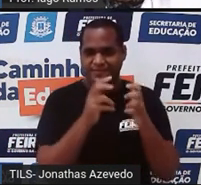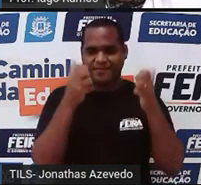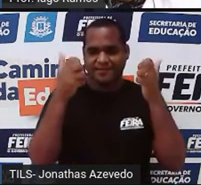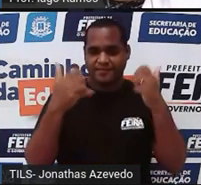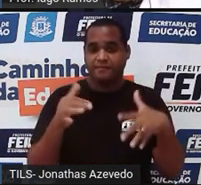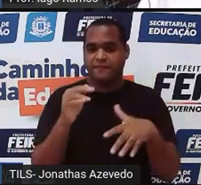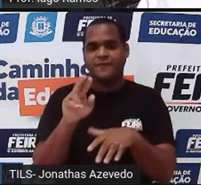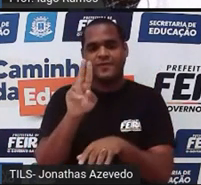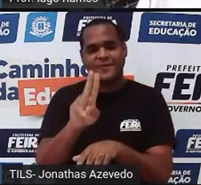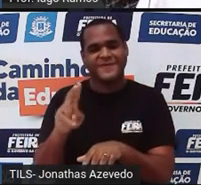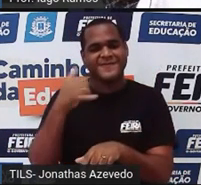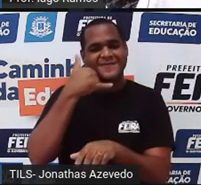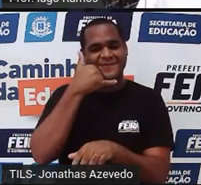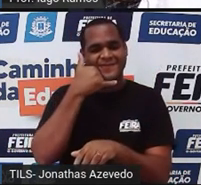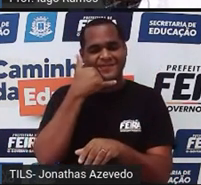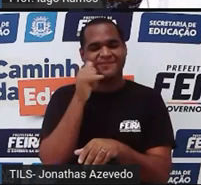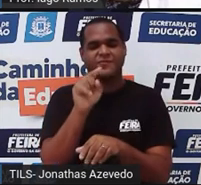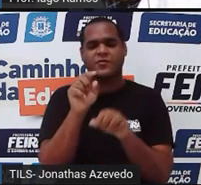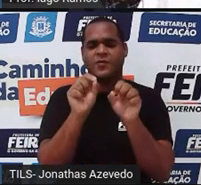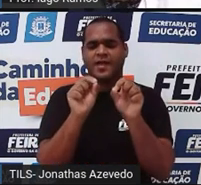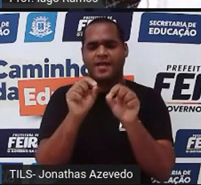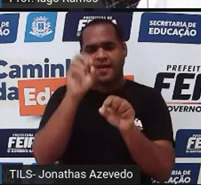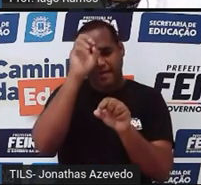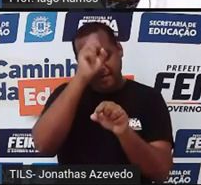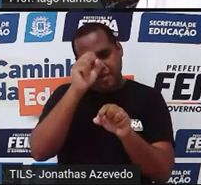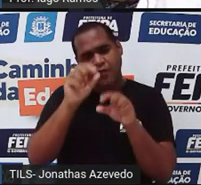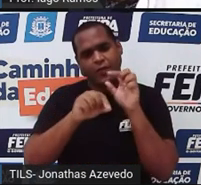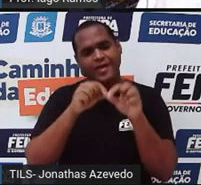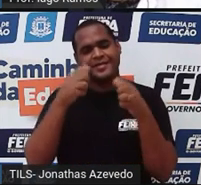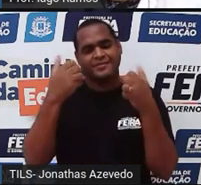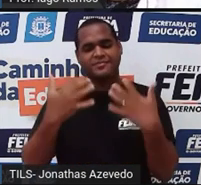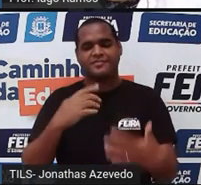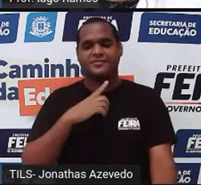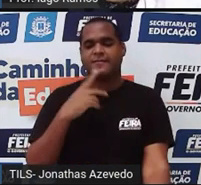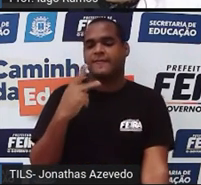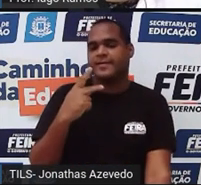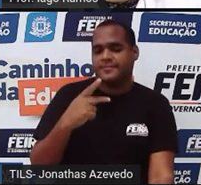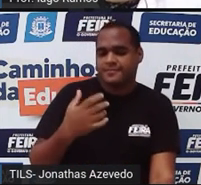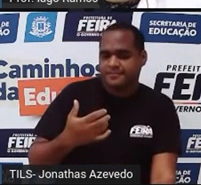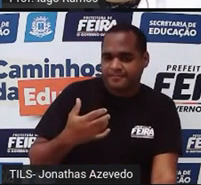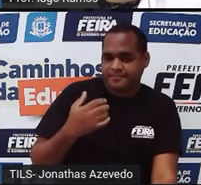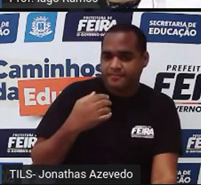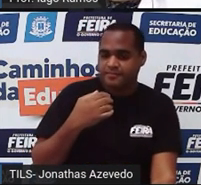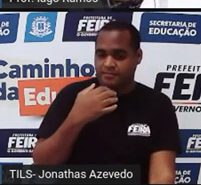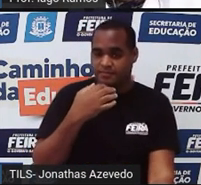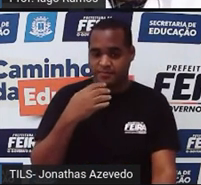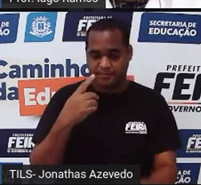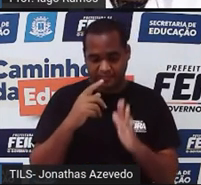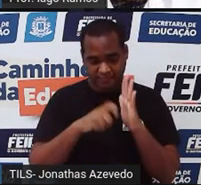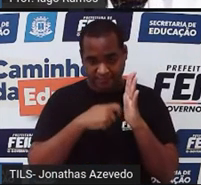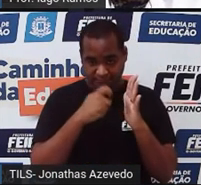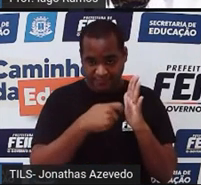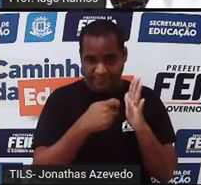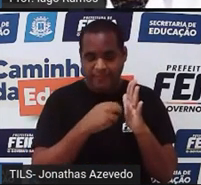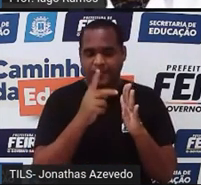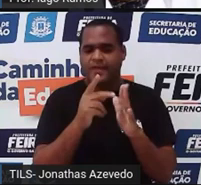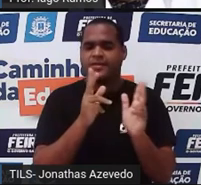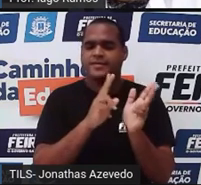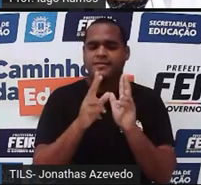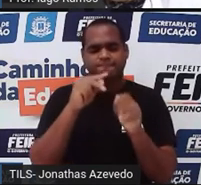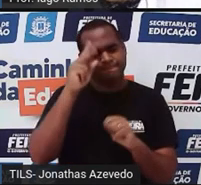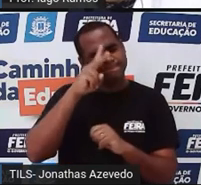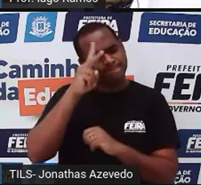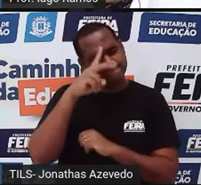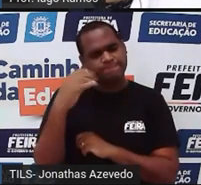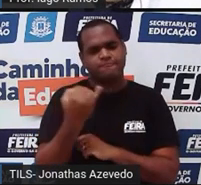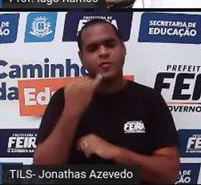usando um celular sobre o que você aprendeu nessa aula. Quando você for gravar esse áudio, você vai ter lembranças de momentos dessa